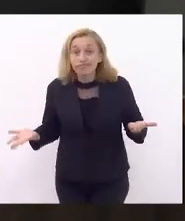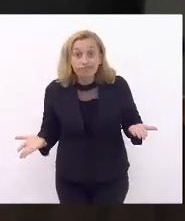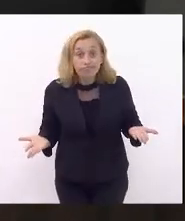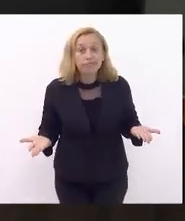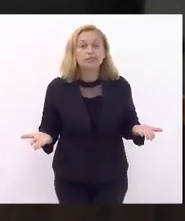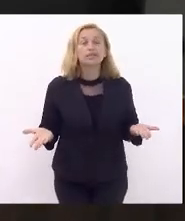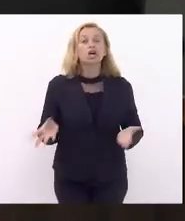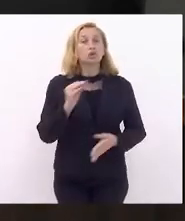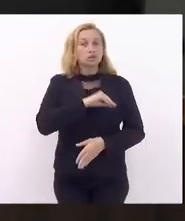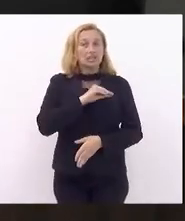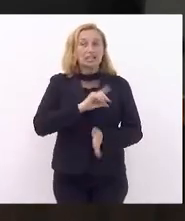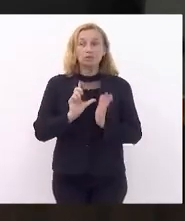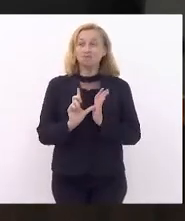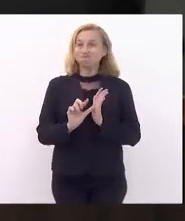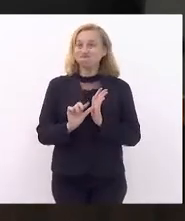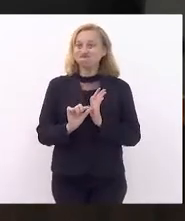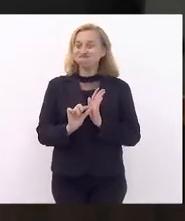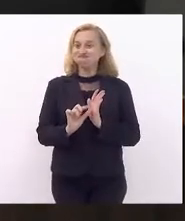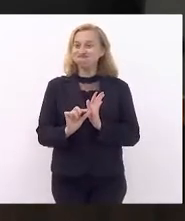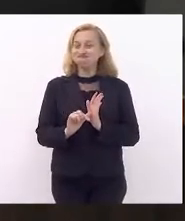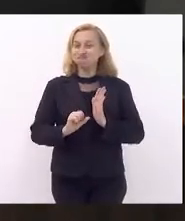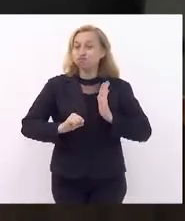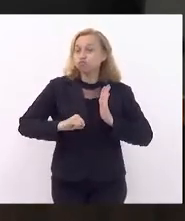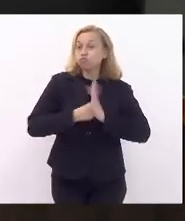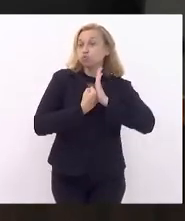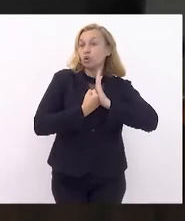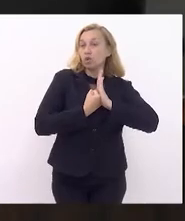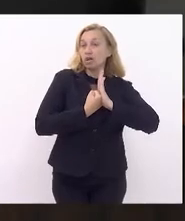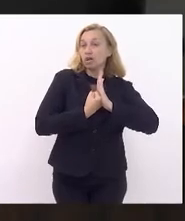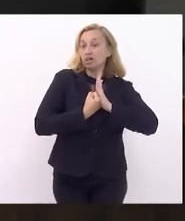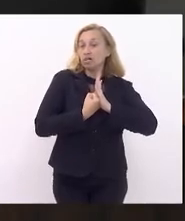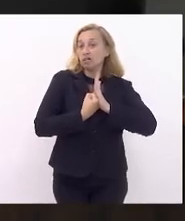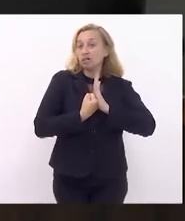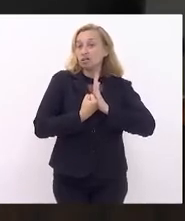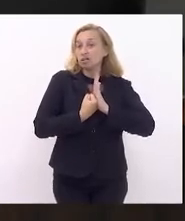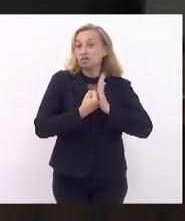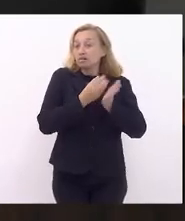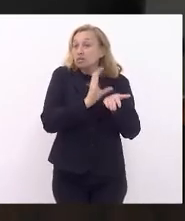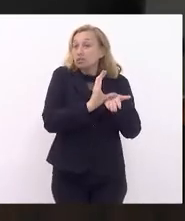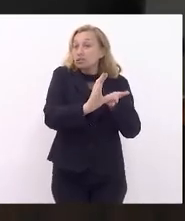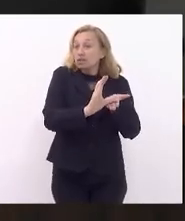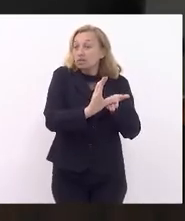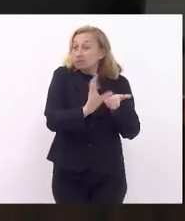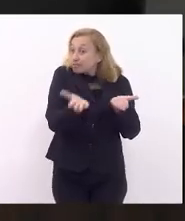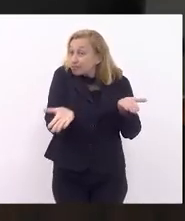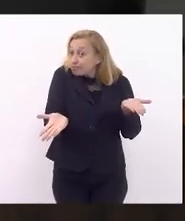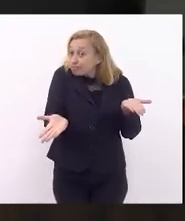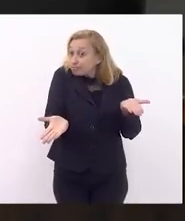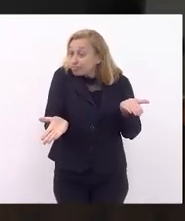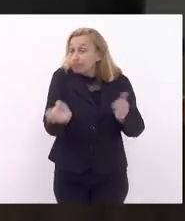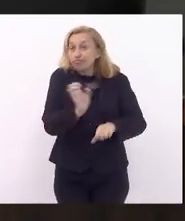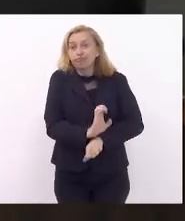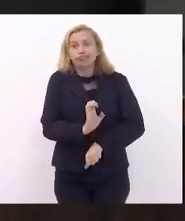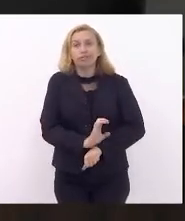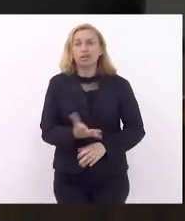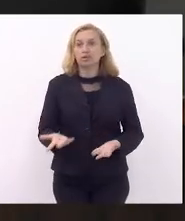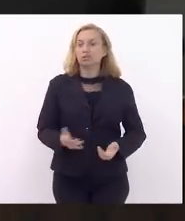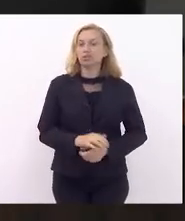os salários estavam atrasados, bloqueios aconteciam diariamente das contas do Estado